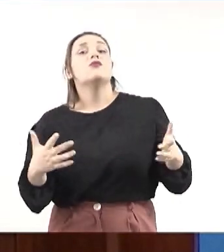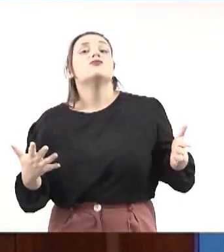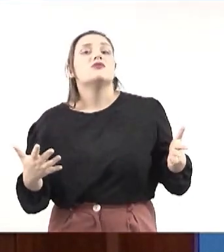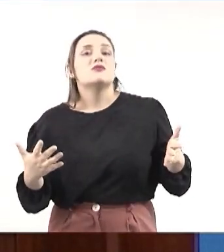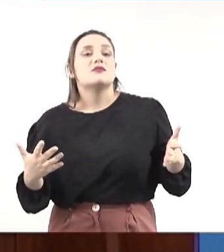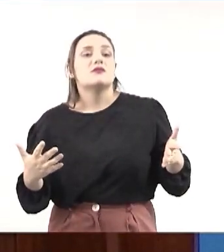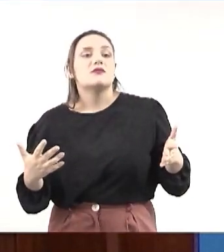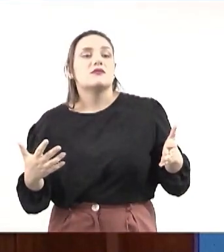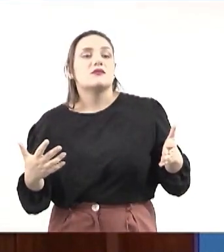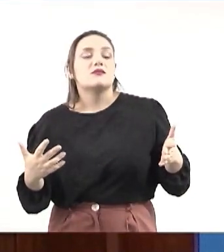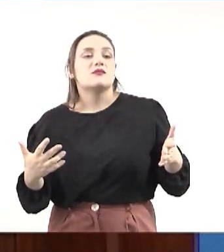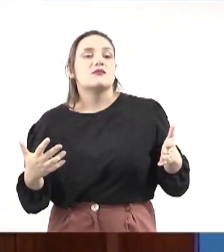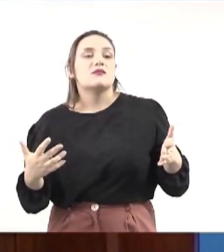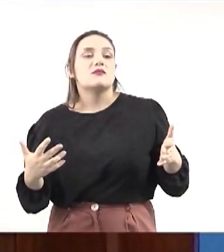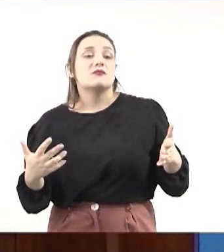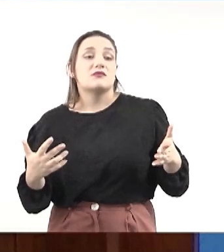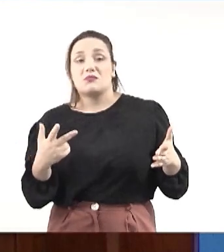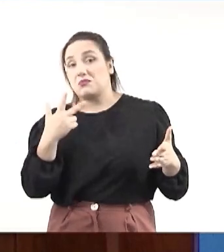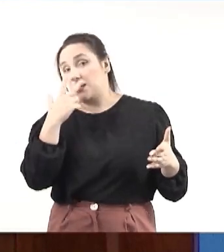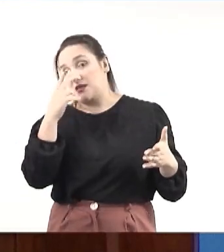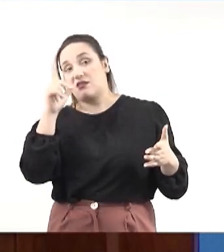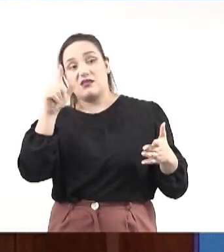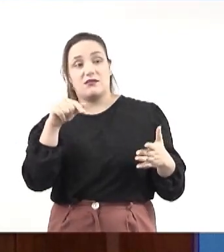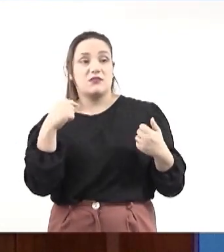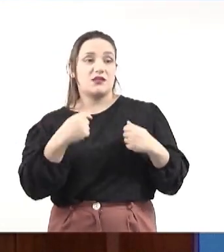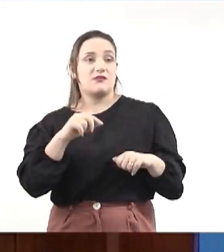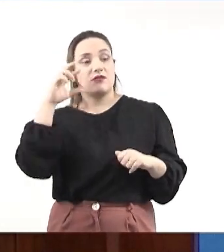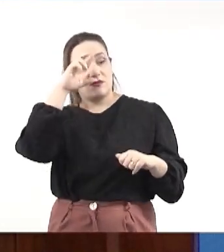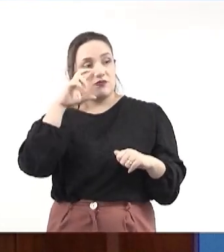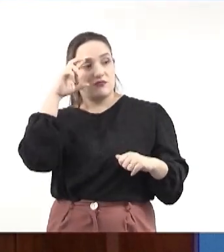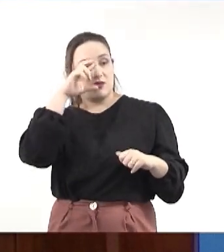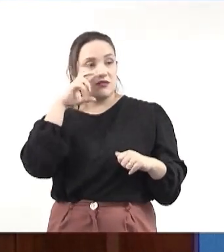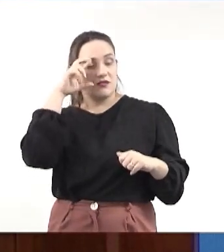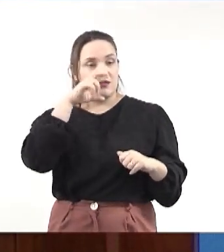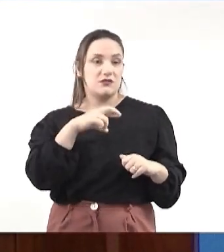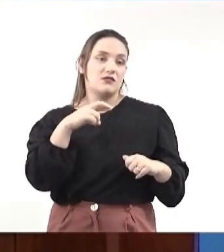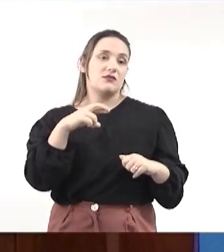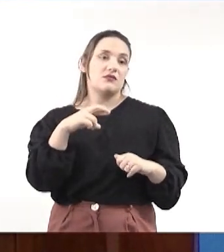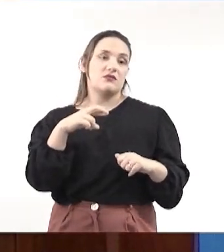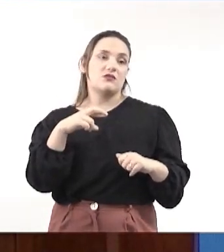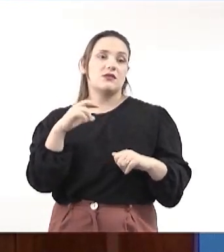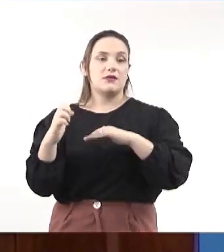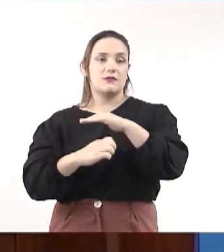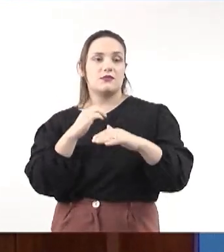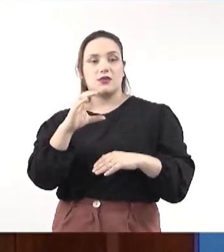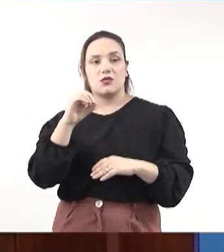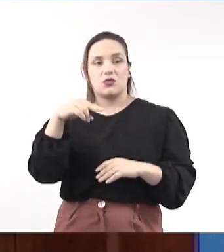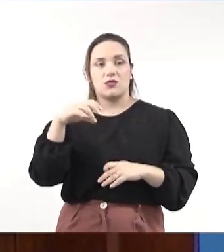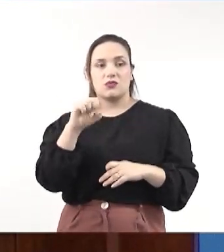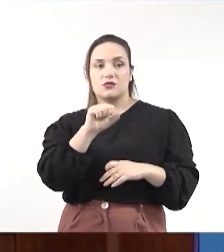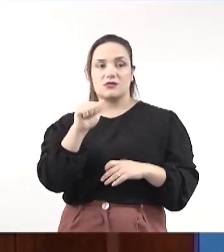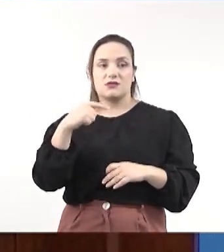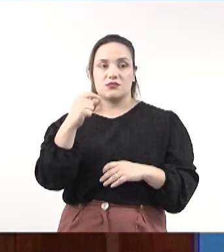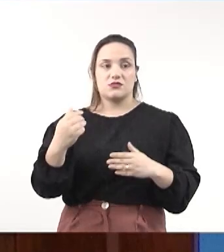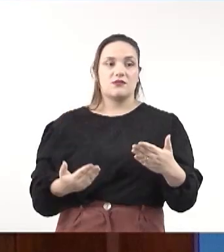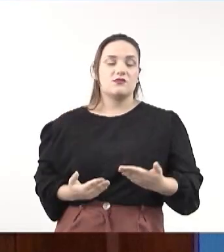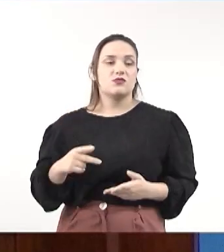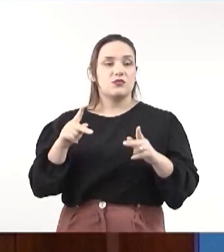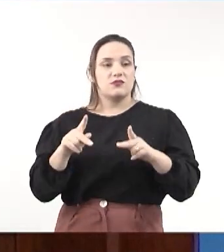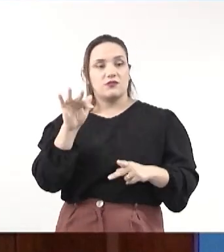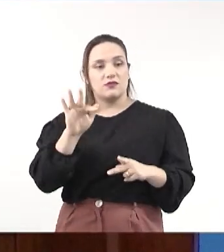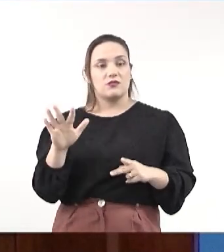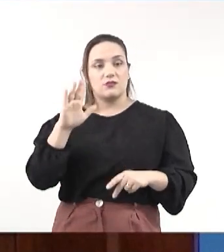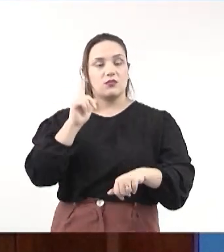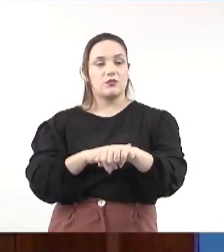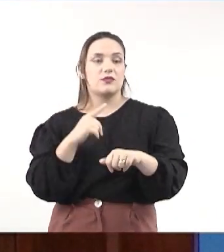as agências que, em tese, deveriam fiscalizar as concessões de serviços públicos federal. Portanto, eu acho que um